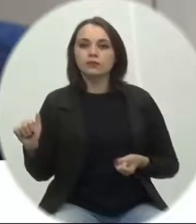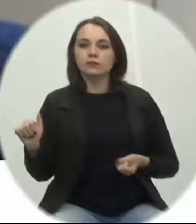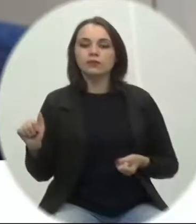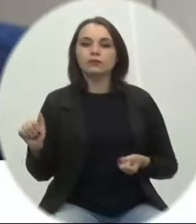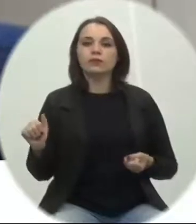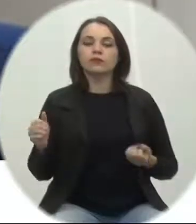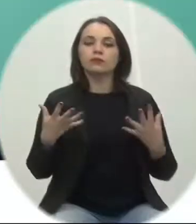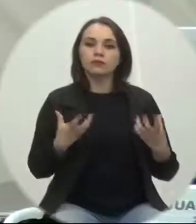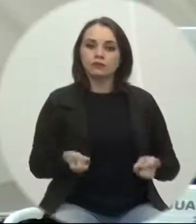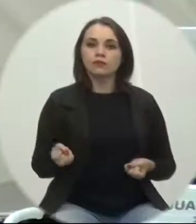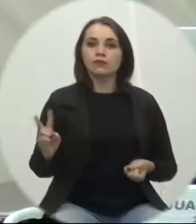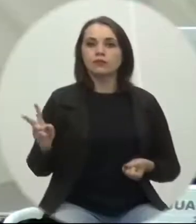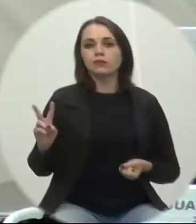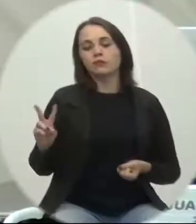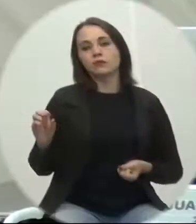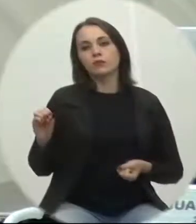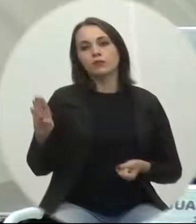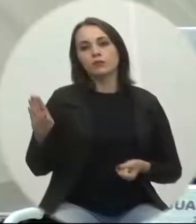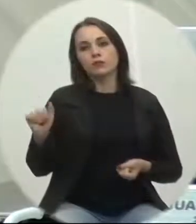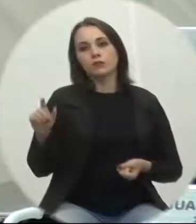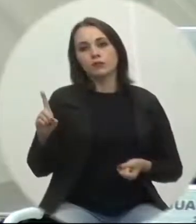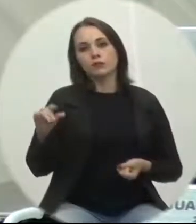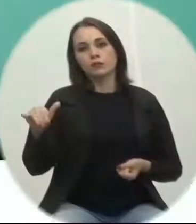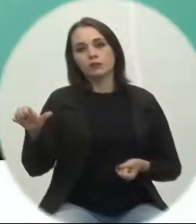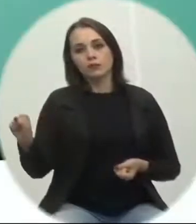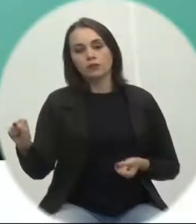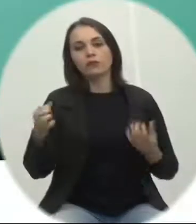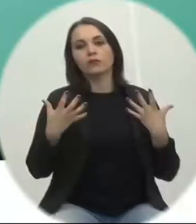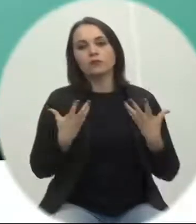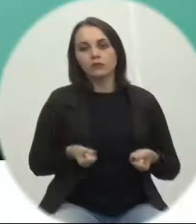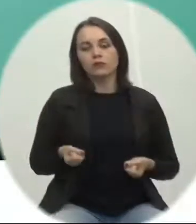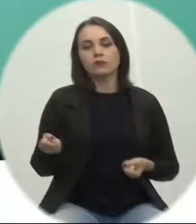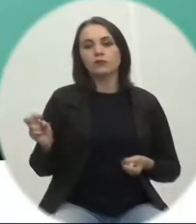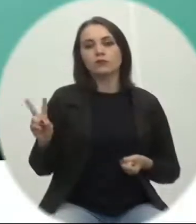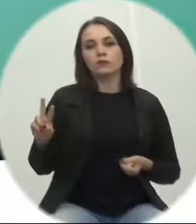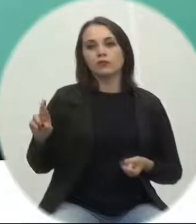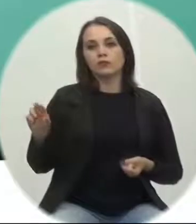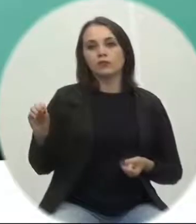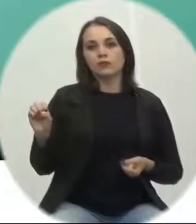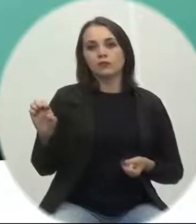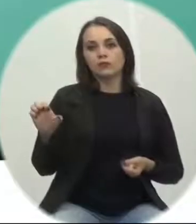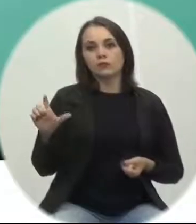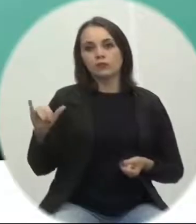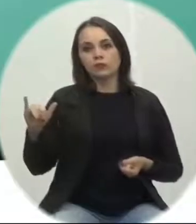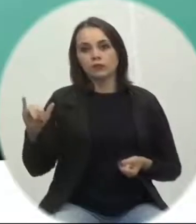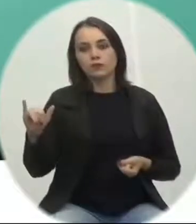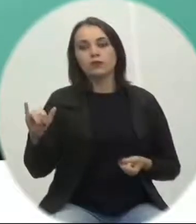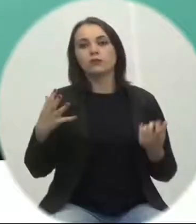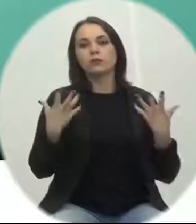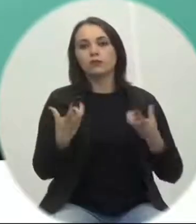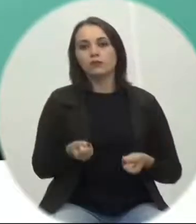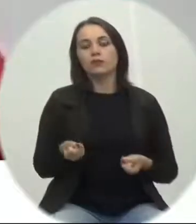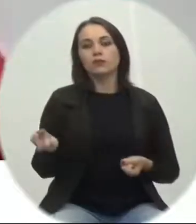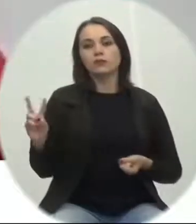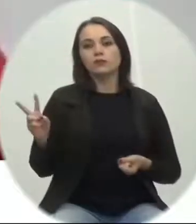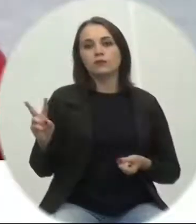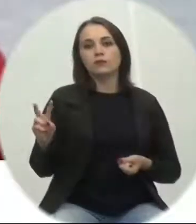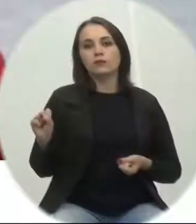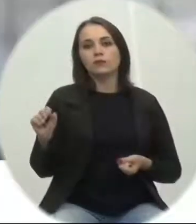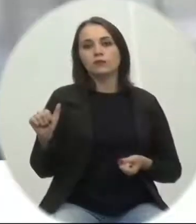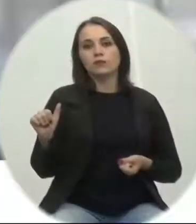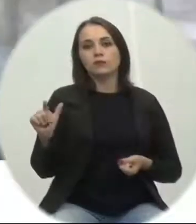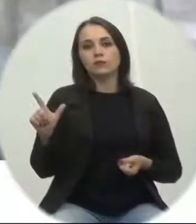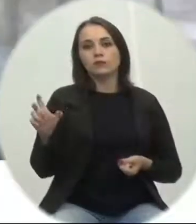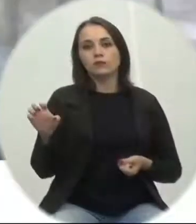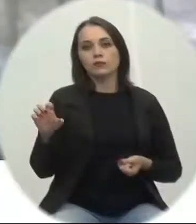favorável a favor vereador Obadias a favor vereadora Roseli Deluca favorável a favor vereador Celécio